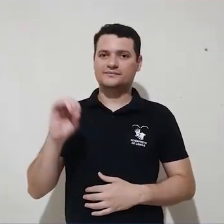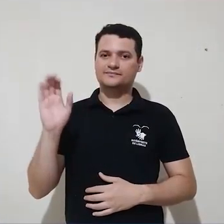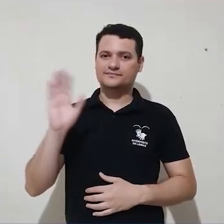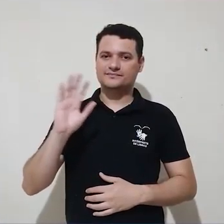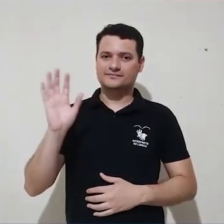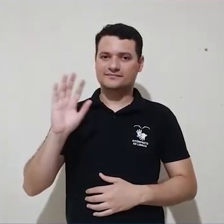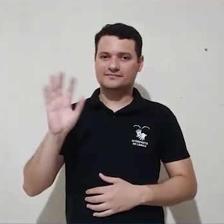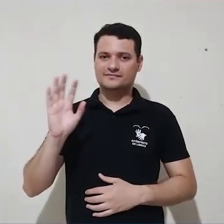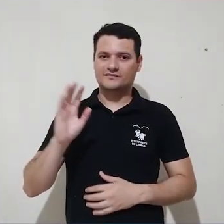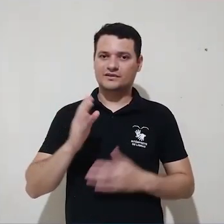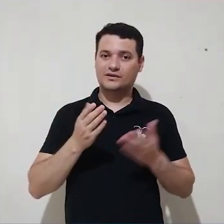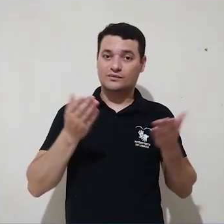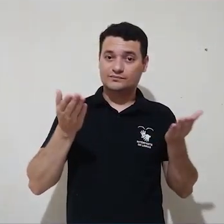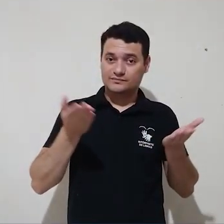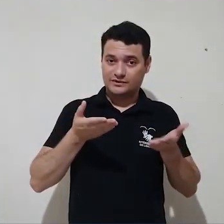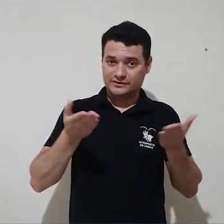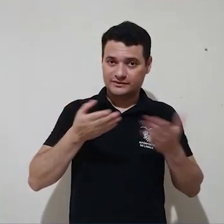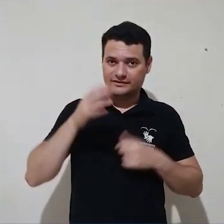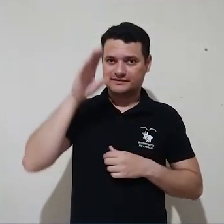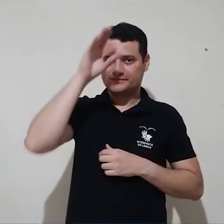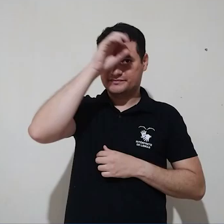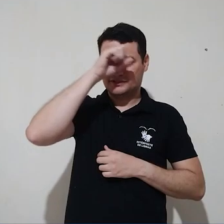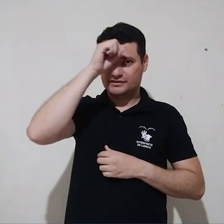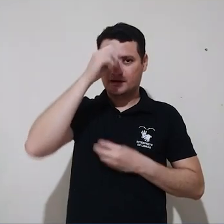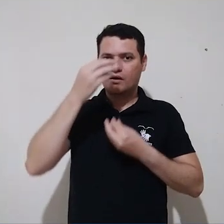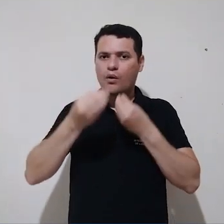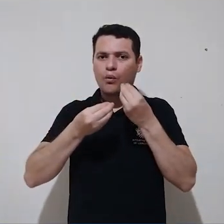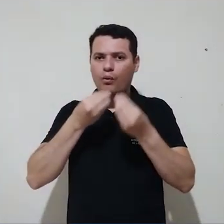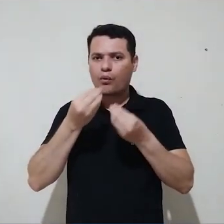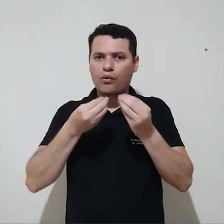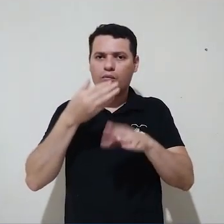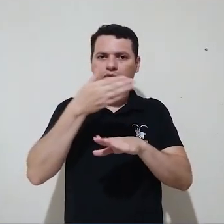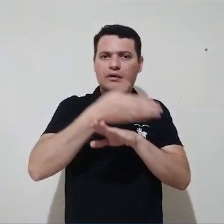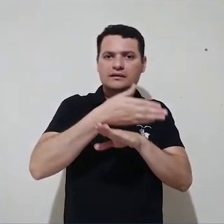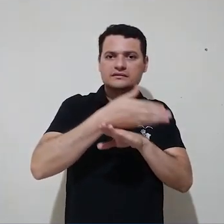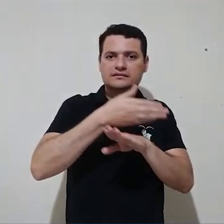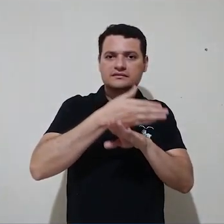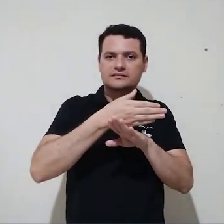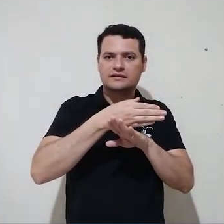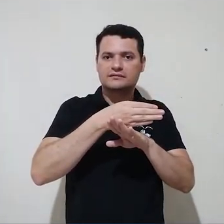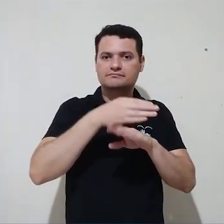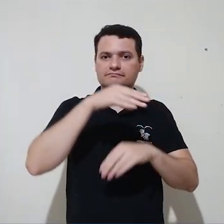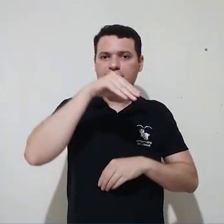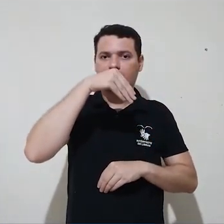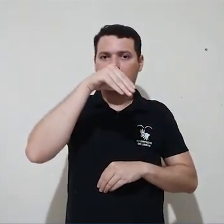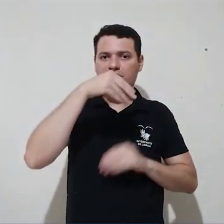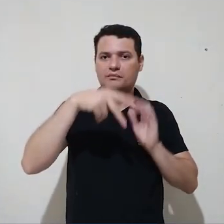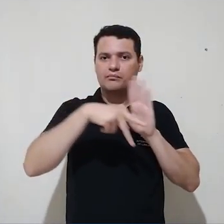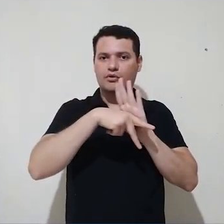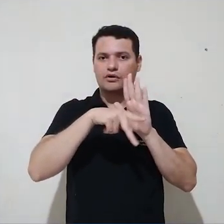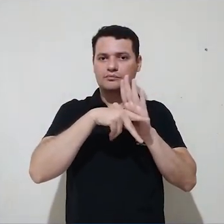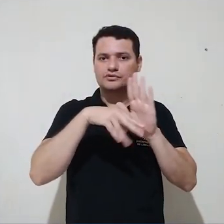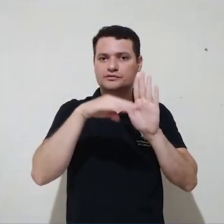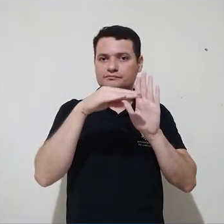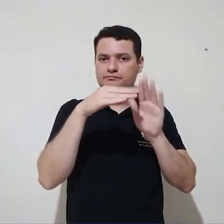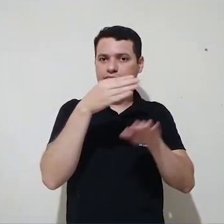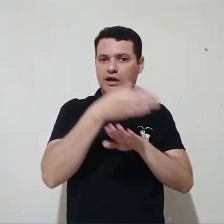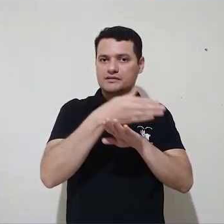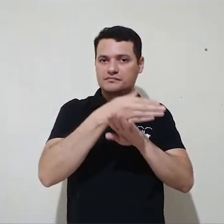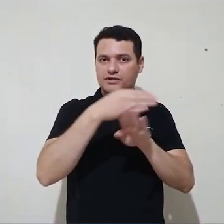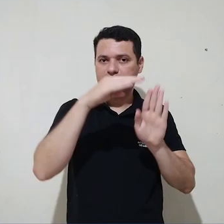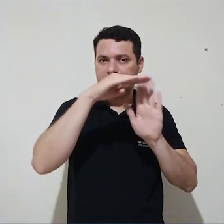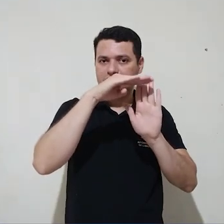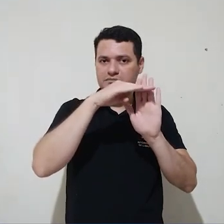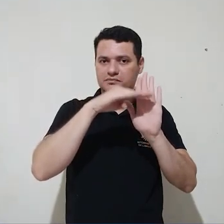Olá, hoje vamos aprender como fazer acesso à página de participantes e quais são os recursos que ela